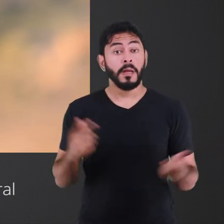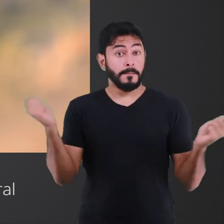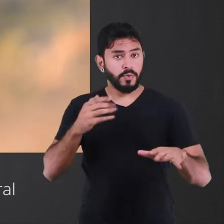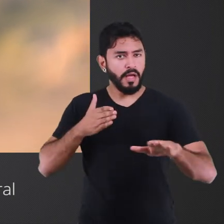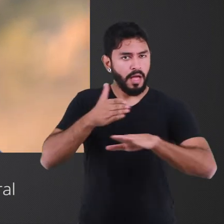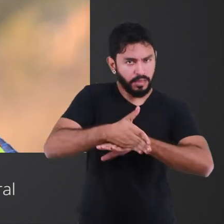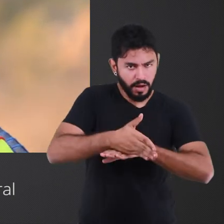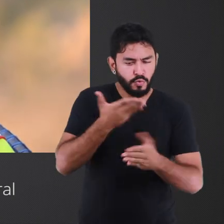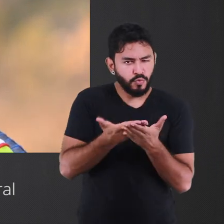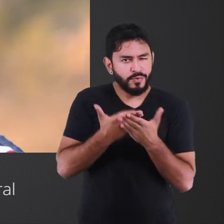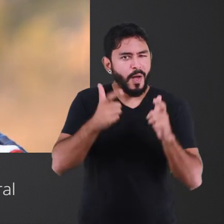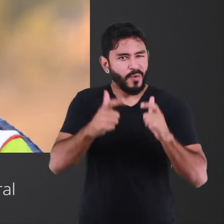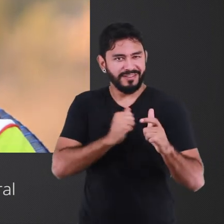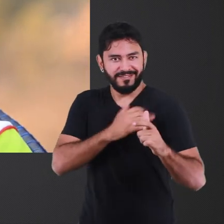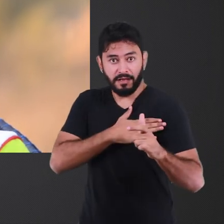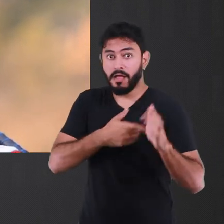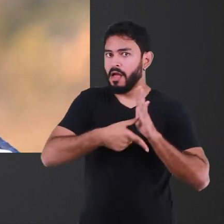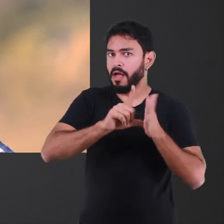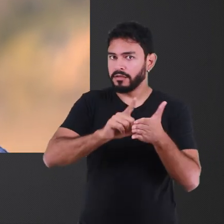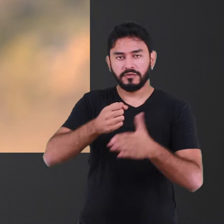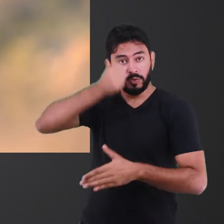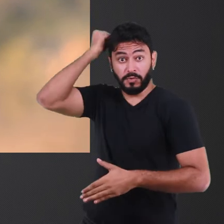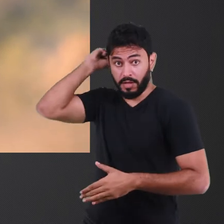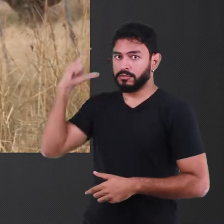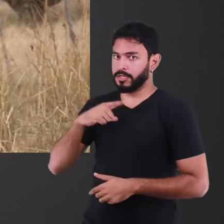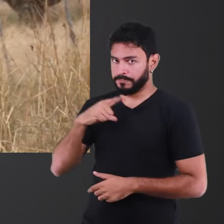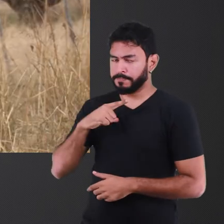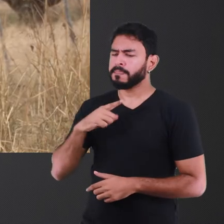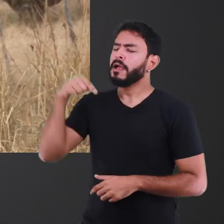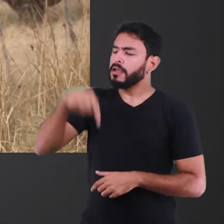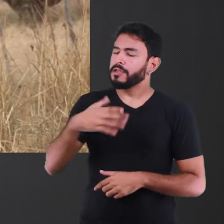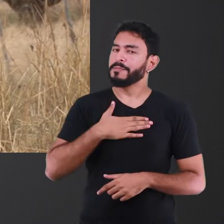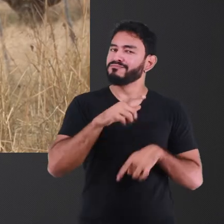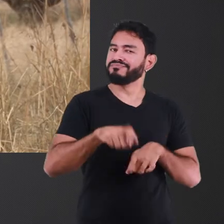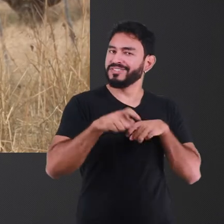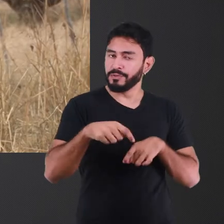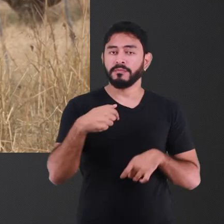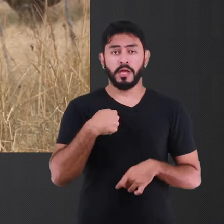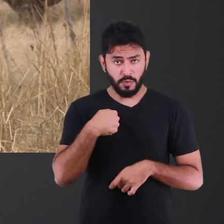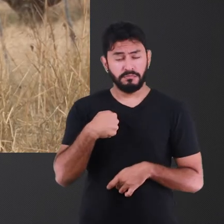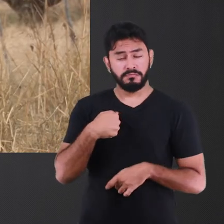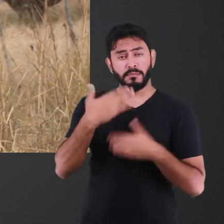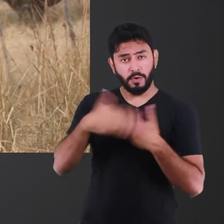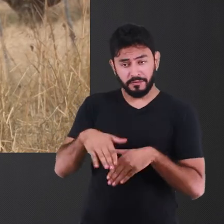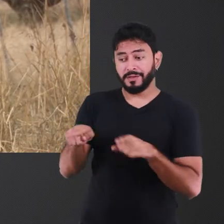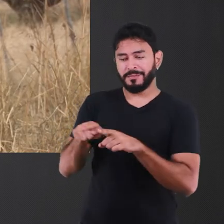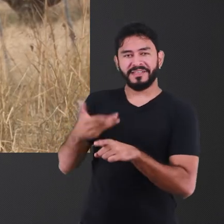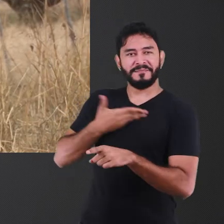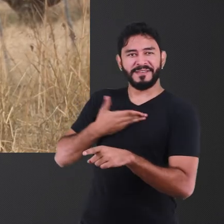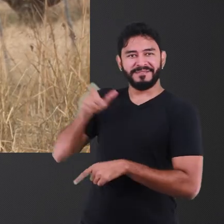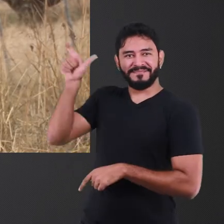entrar e estudar no Instituto Federal, você passa por uma seleção. Daqui do meu sítio, a gente fez uma prova, eu